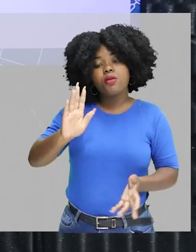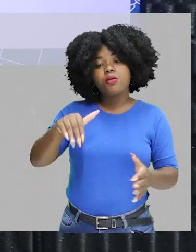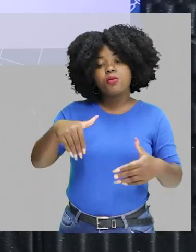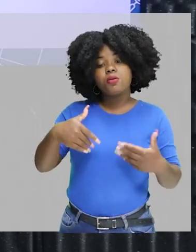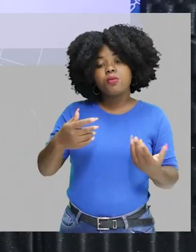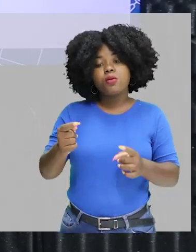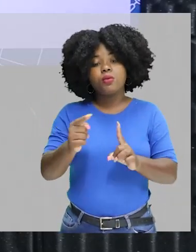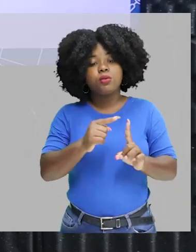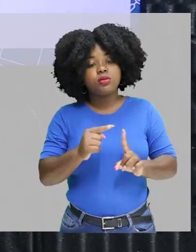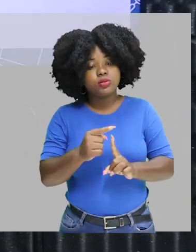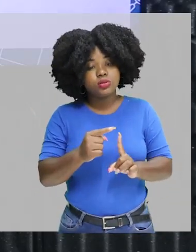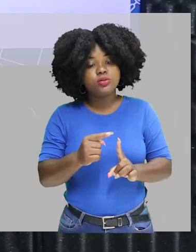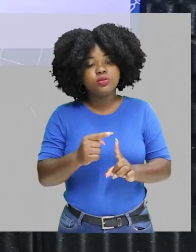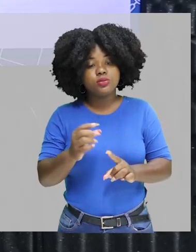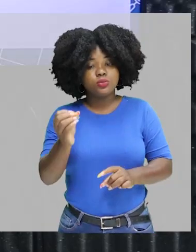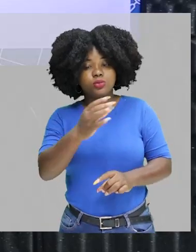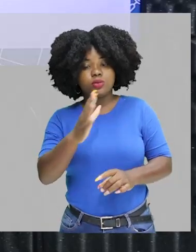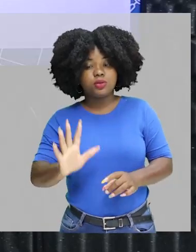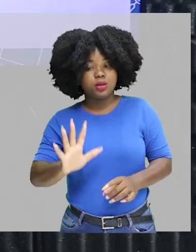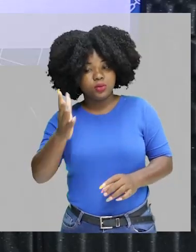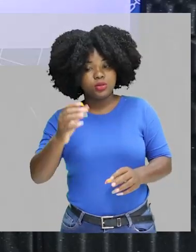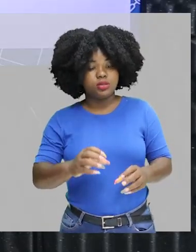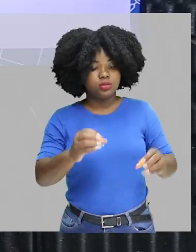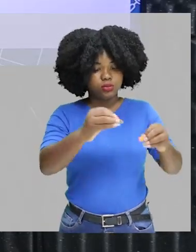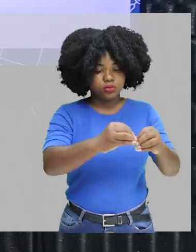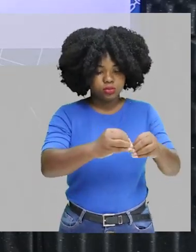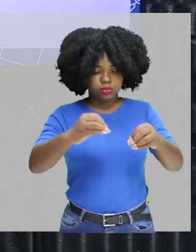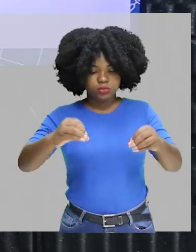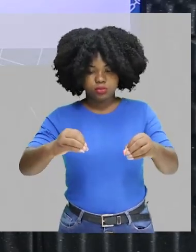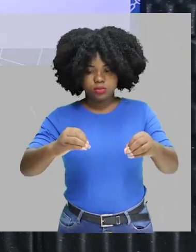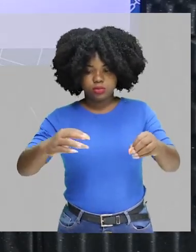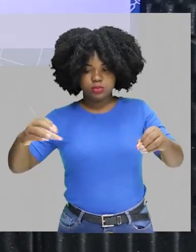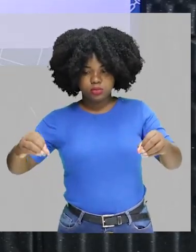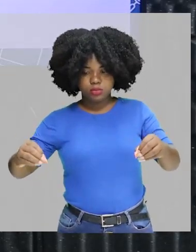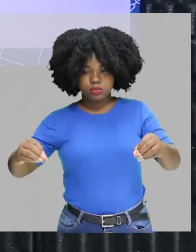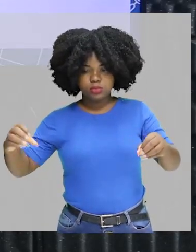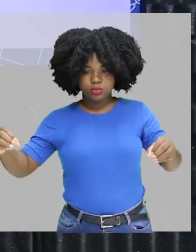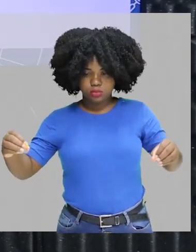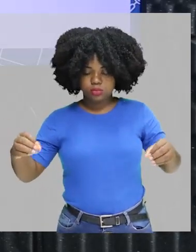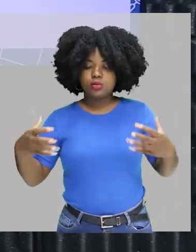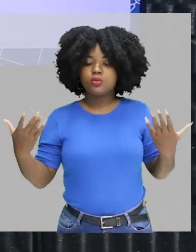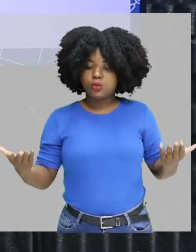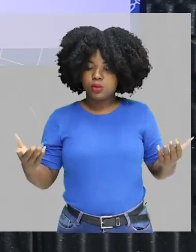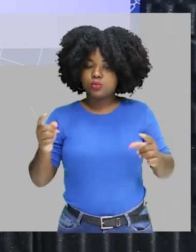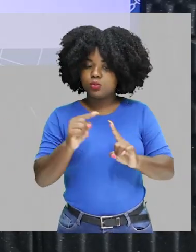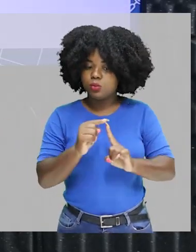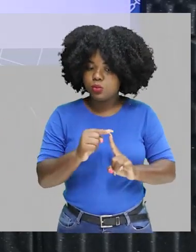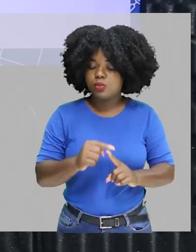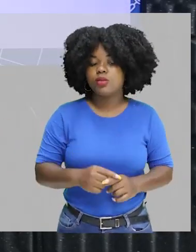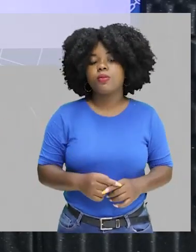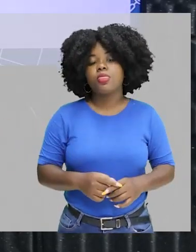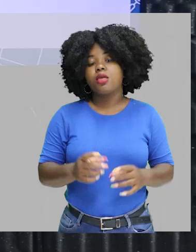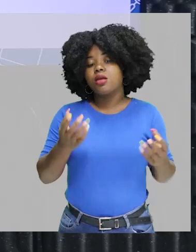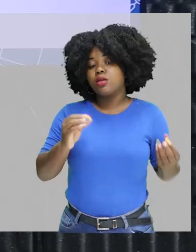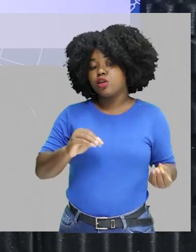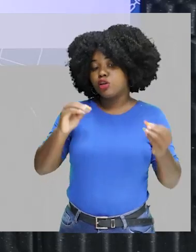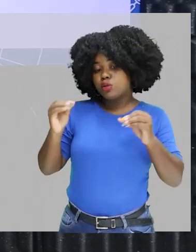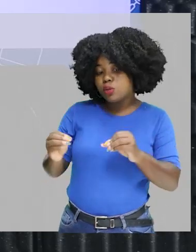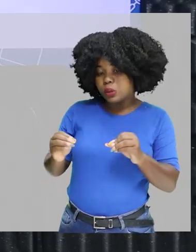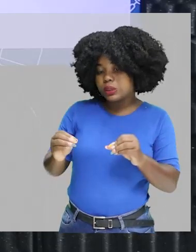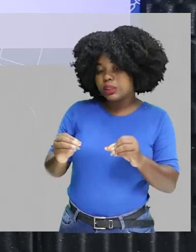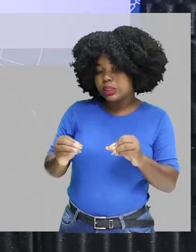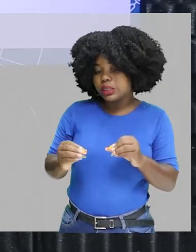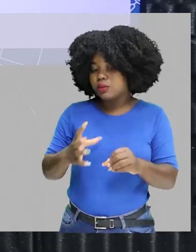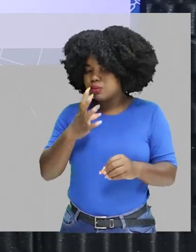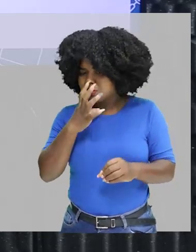formado nessa desintegração, certo? Eu até coloquei aqui uma observação, que em uma questão como